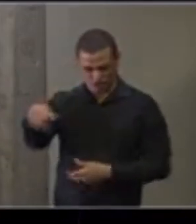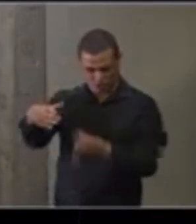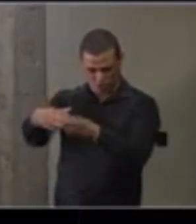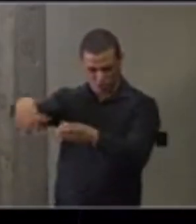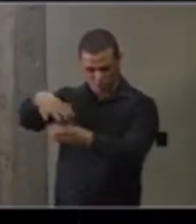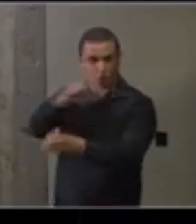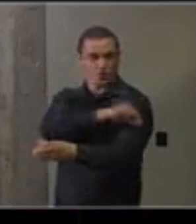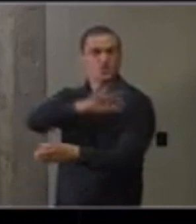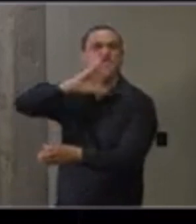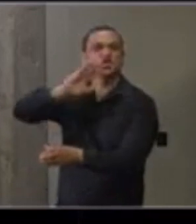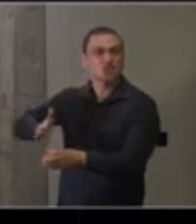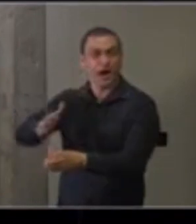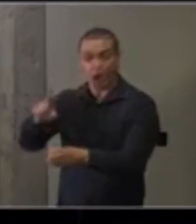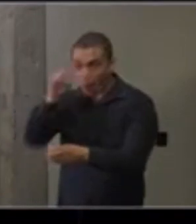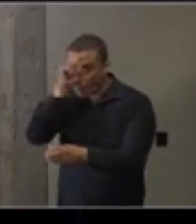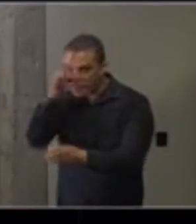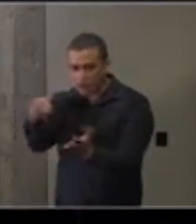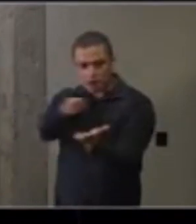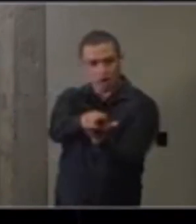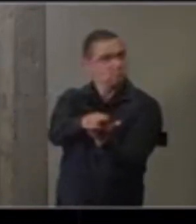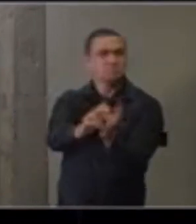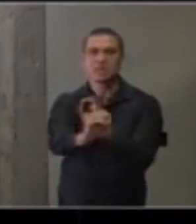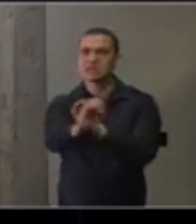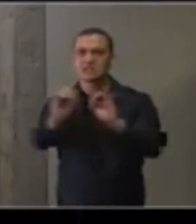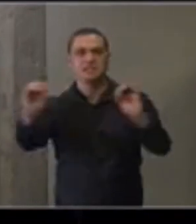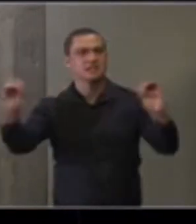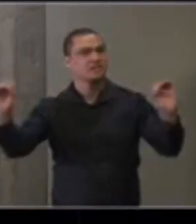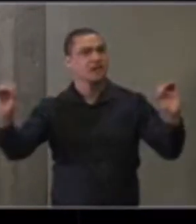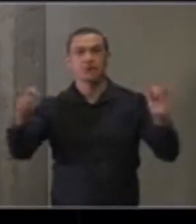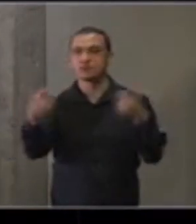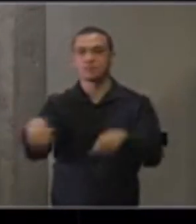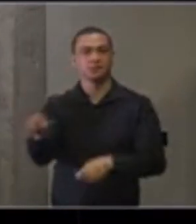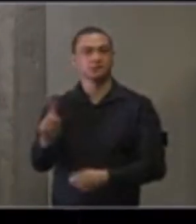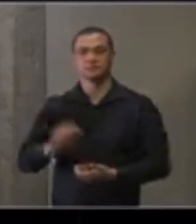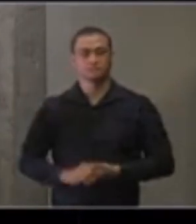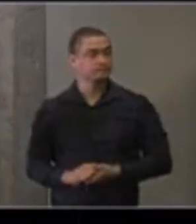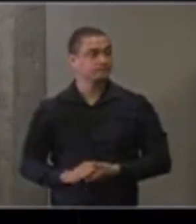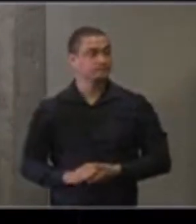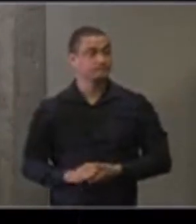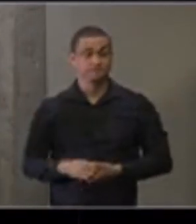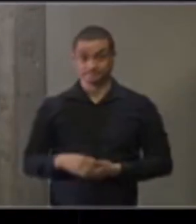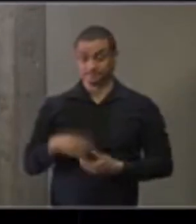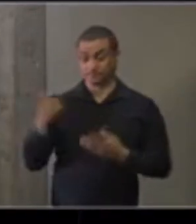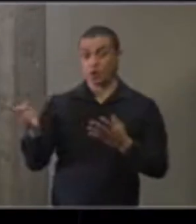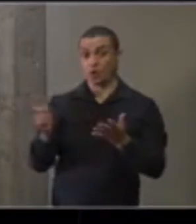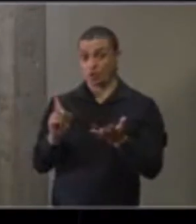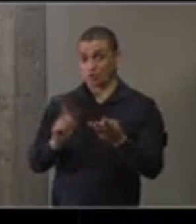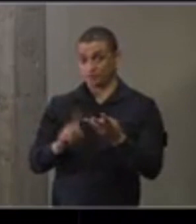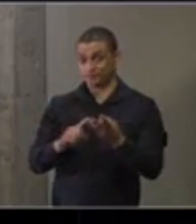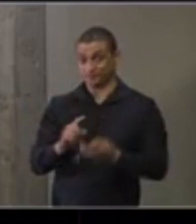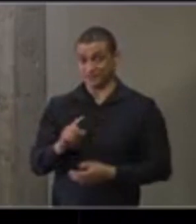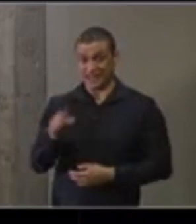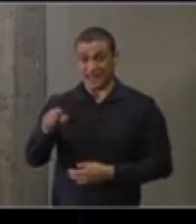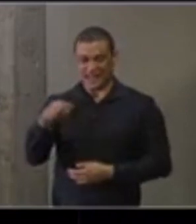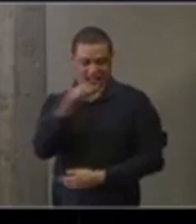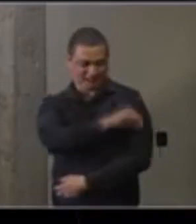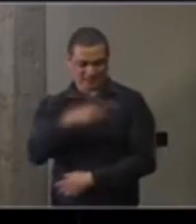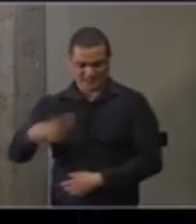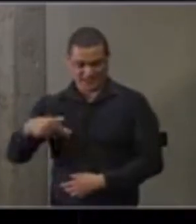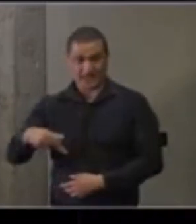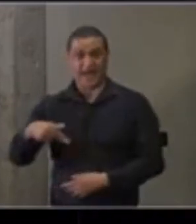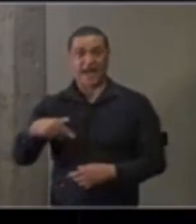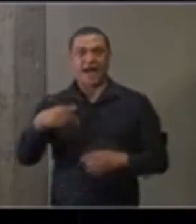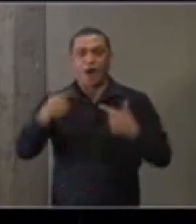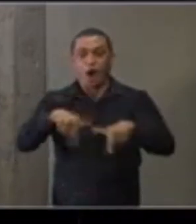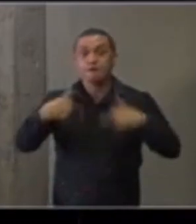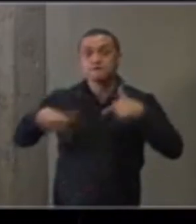precisou de internação hospitalar. Se resumo. Próximo. A vacina do Butantan vai de 78% a 100%